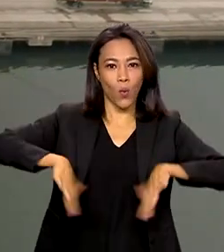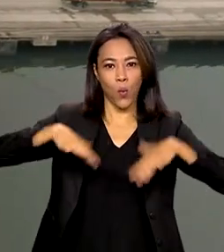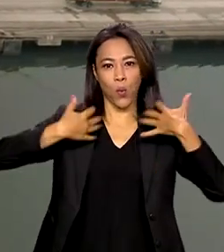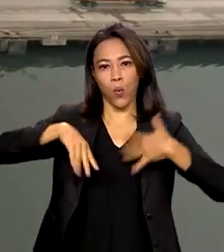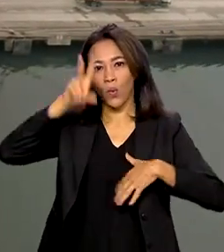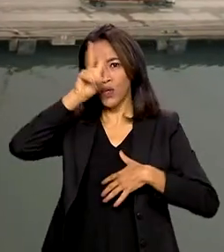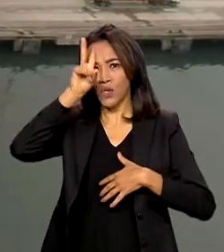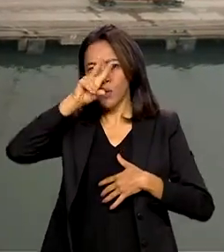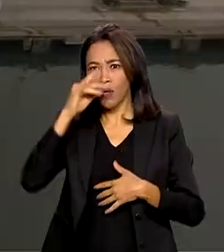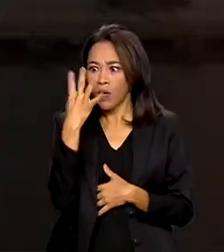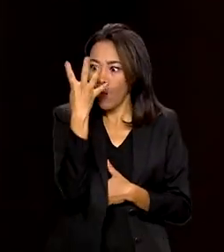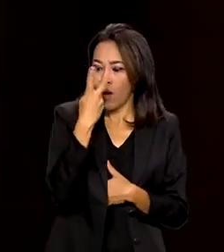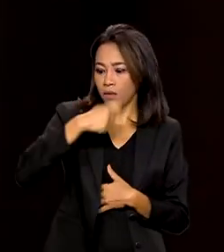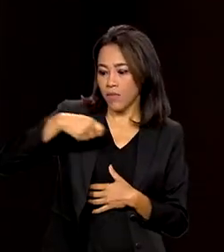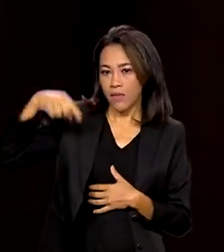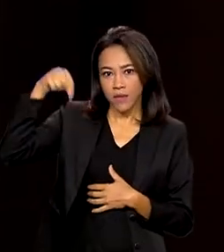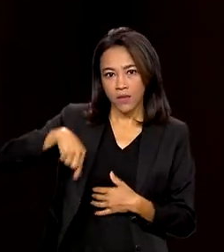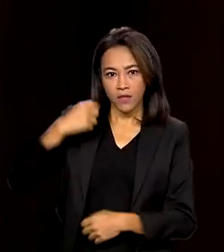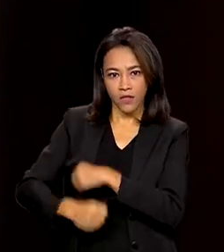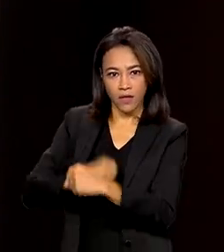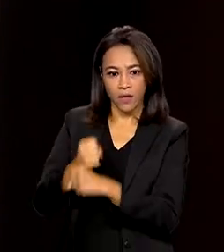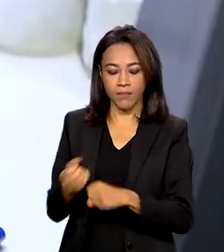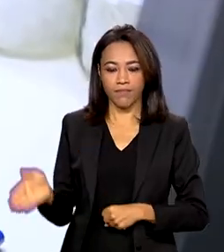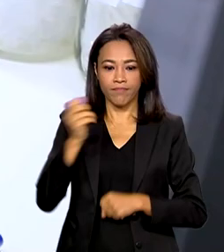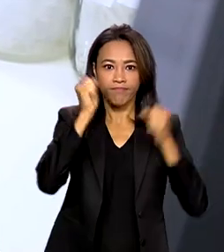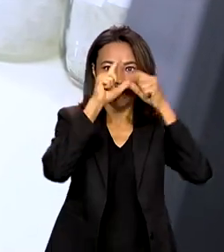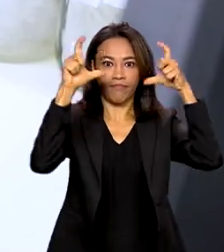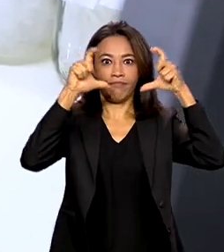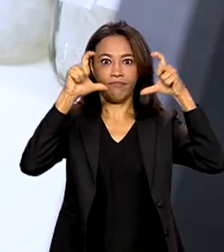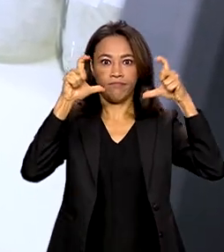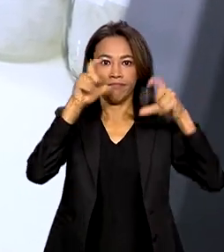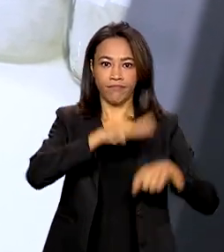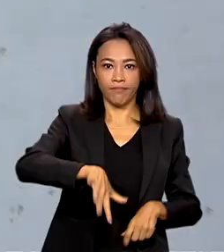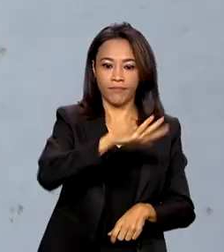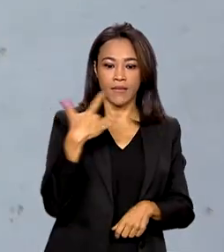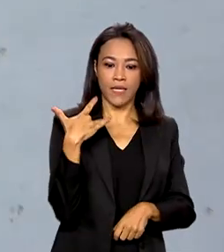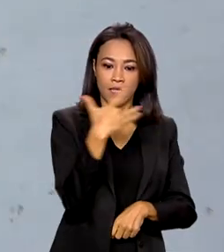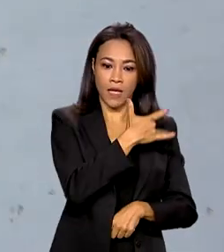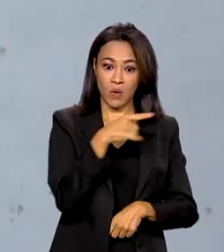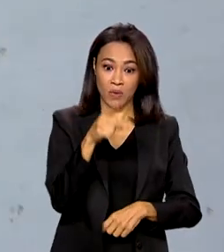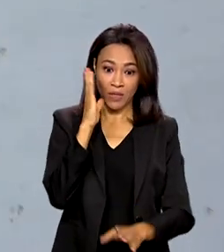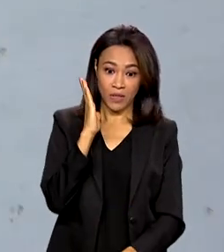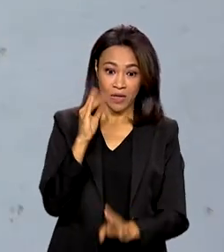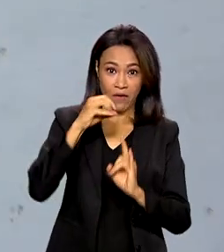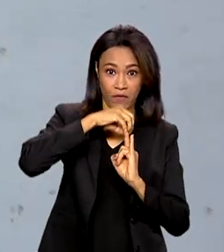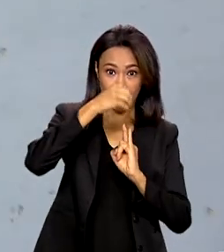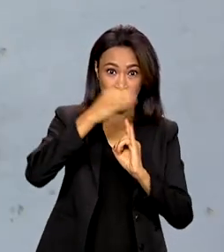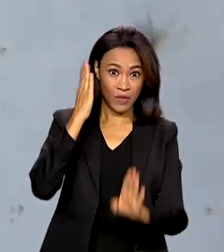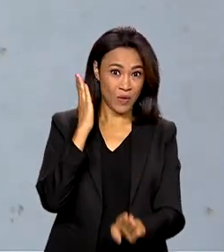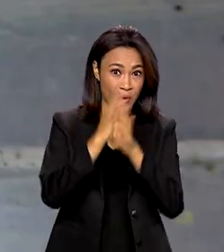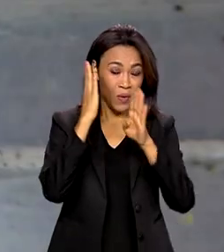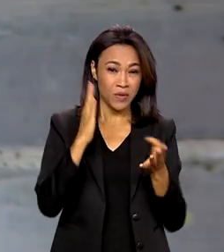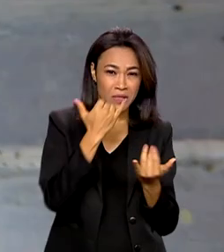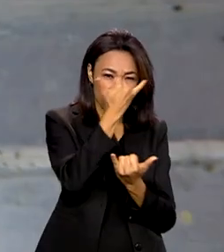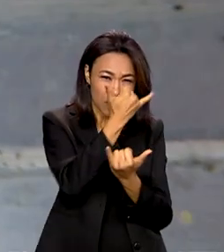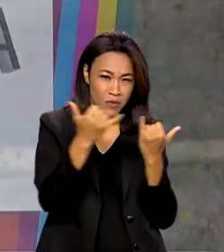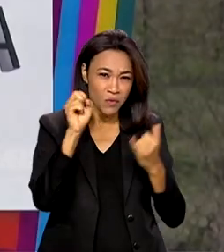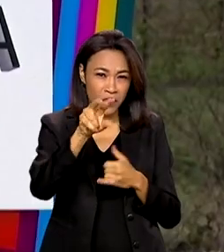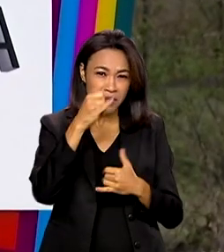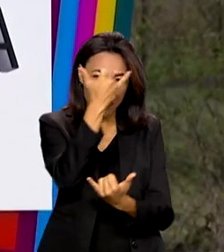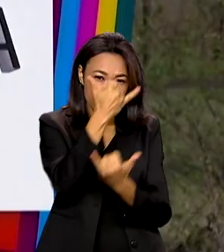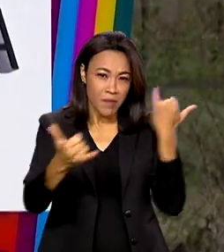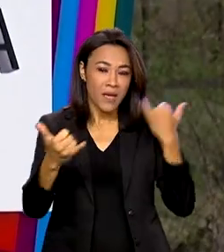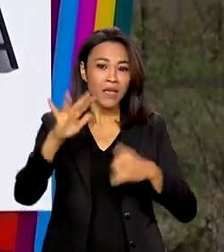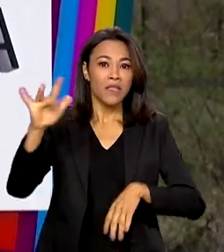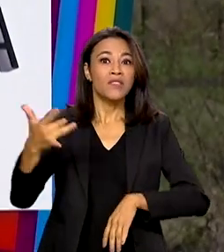primeiros meses deste ano. Alerta na saúde, Fiocruz detecta vírus semelhante a dengue tipo 3 no Brasil.